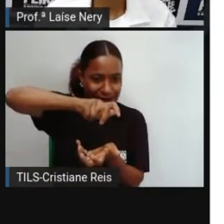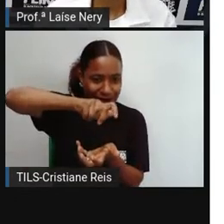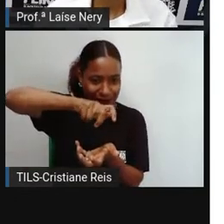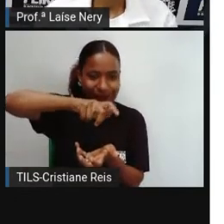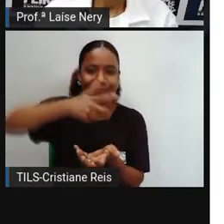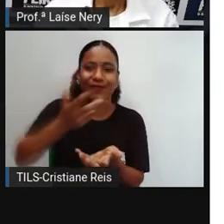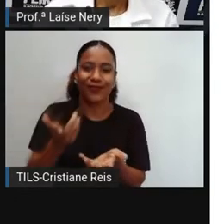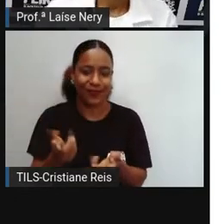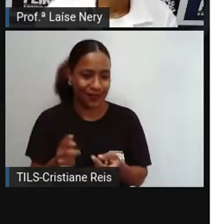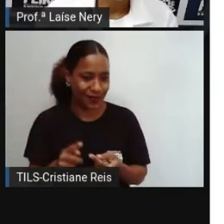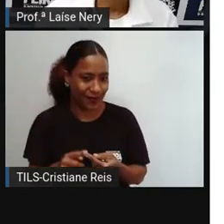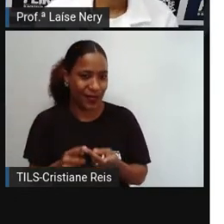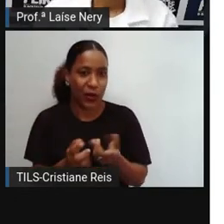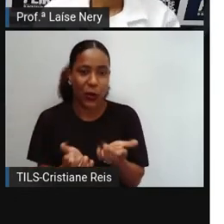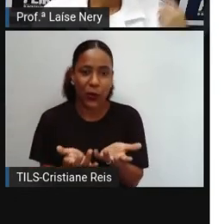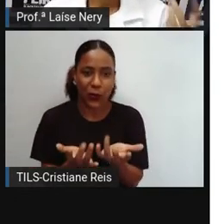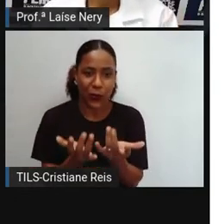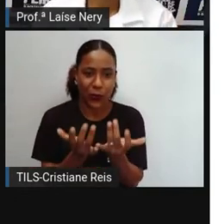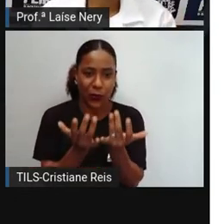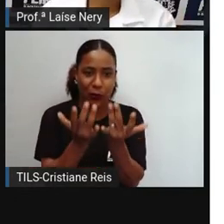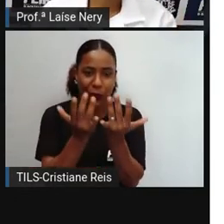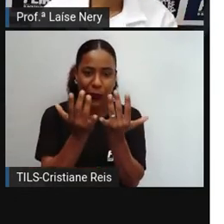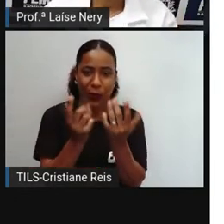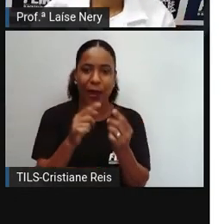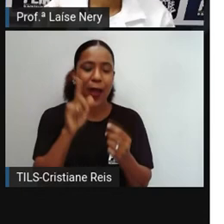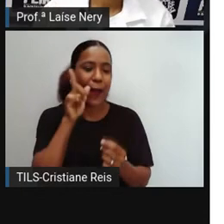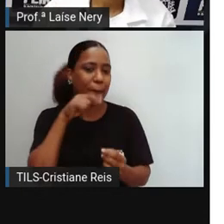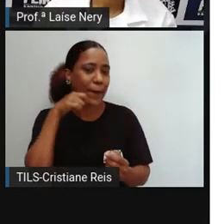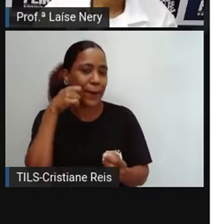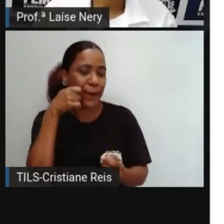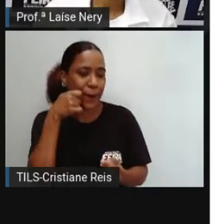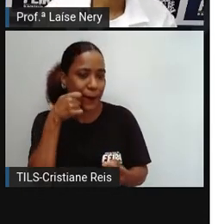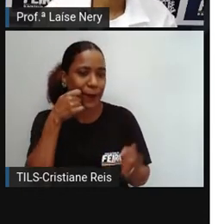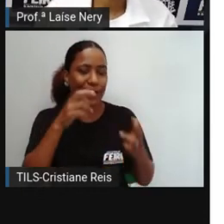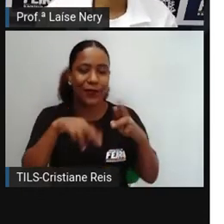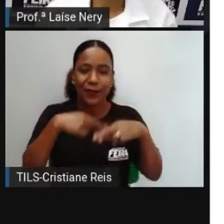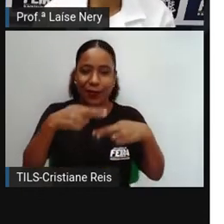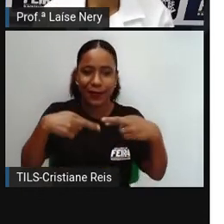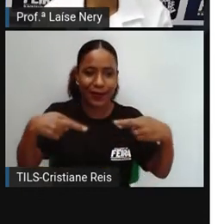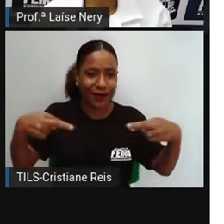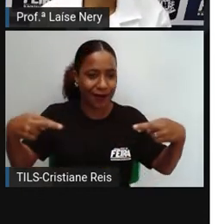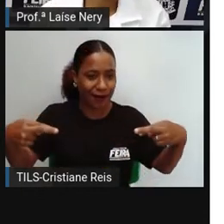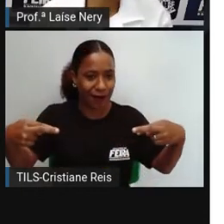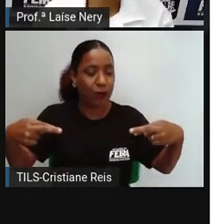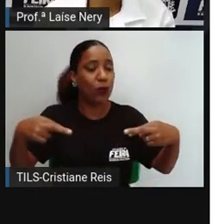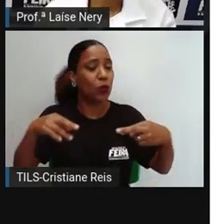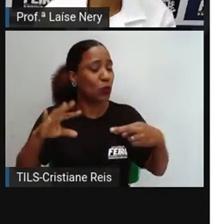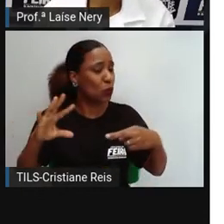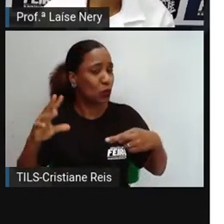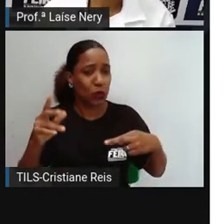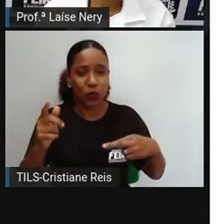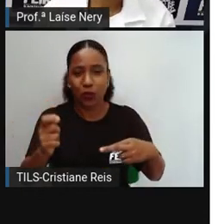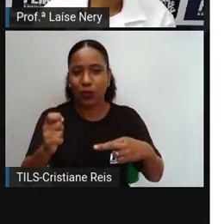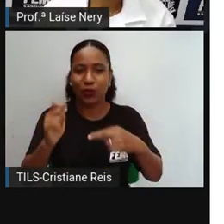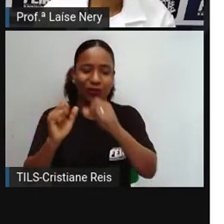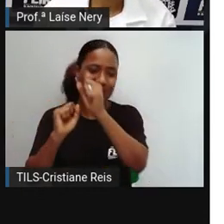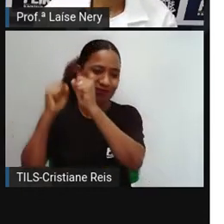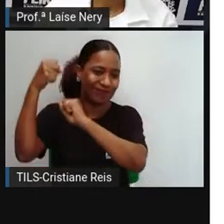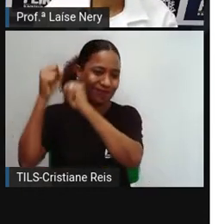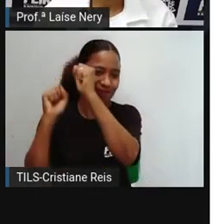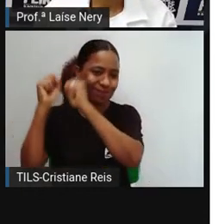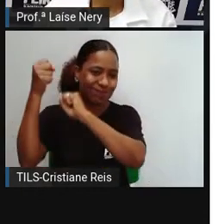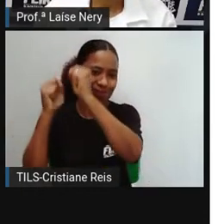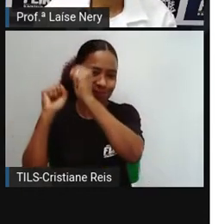tempero nele, pães, macarrão, aí já são todos alimentos processados, porque a gente não